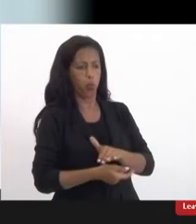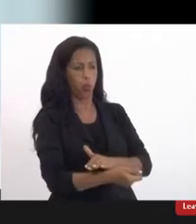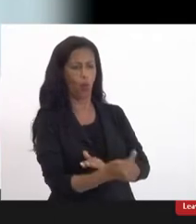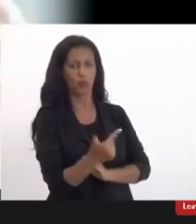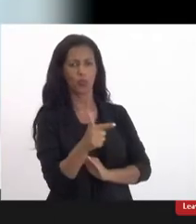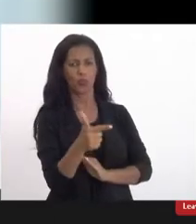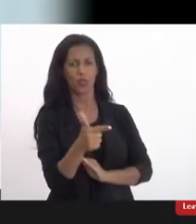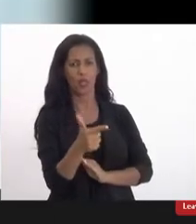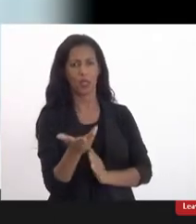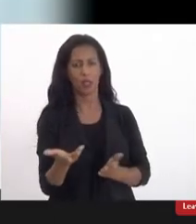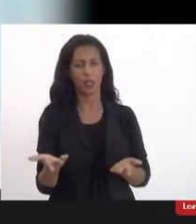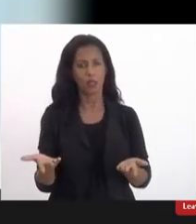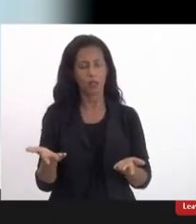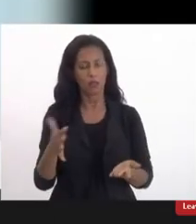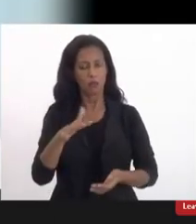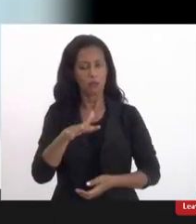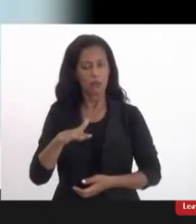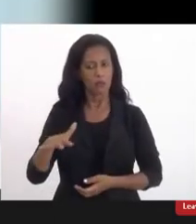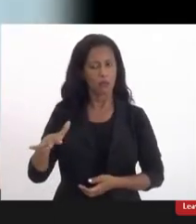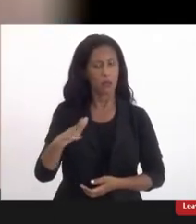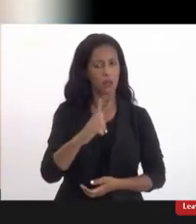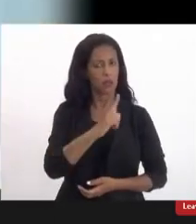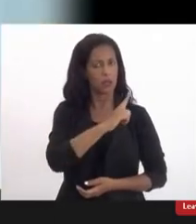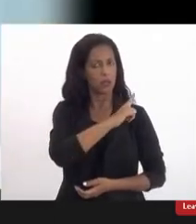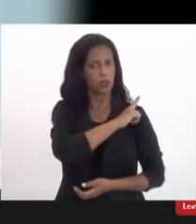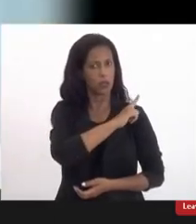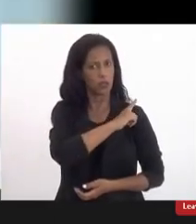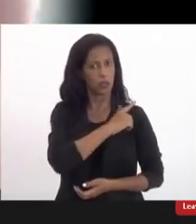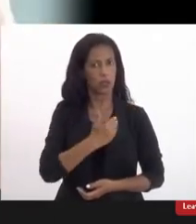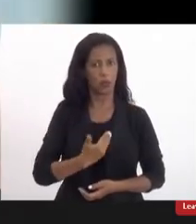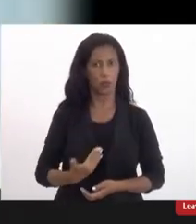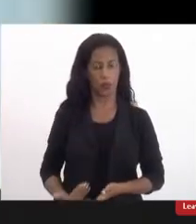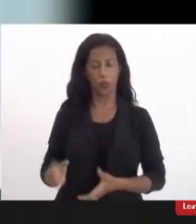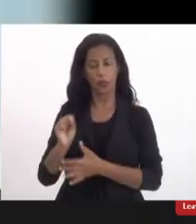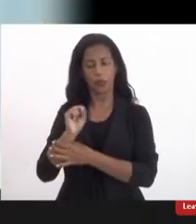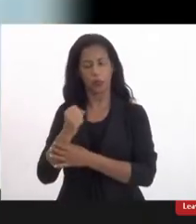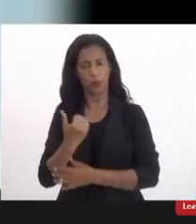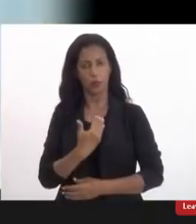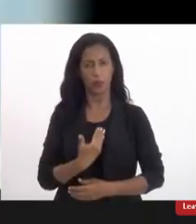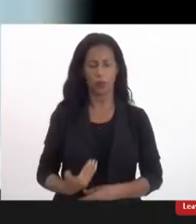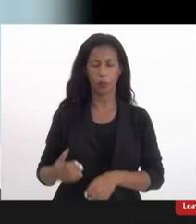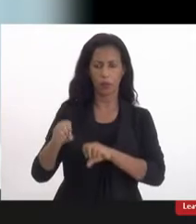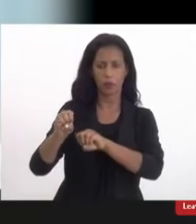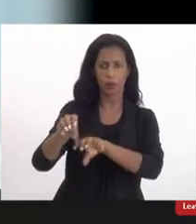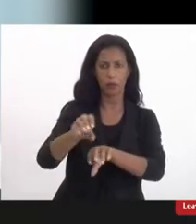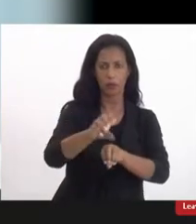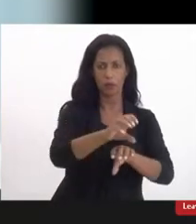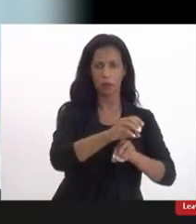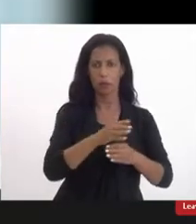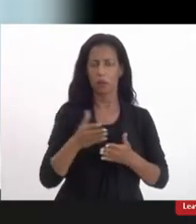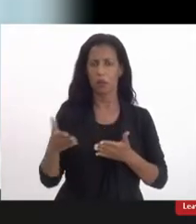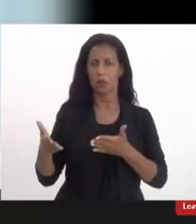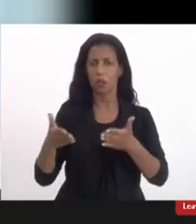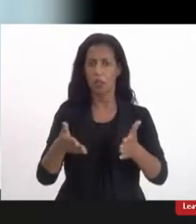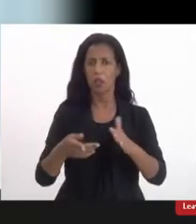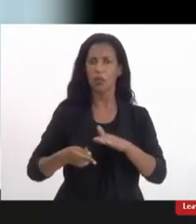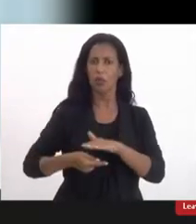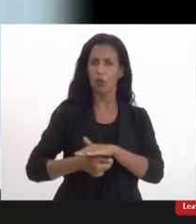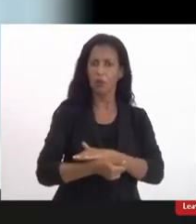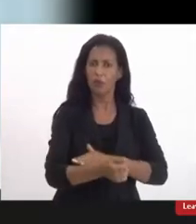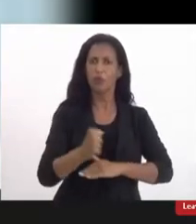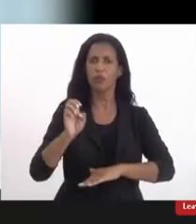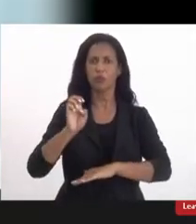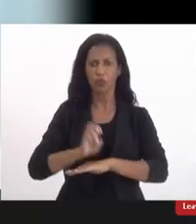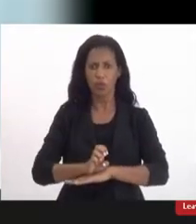então trazendo para o campo da gestão pública e até da segurança pública da educação isso é um investimento para o